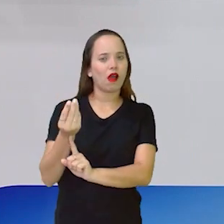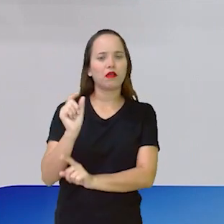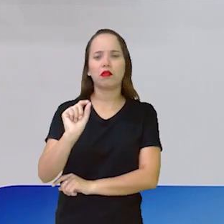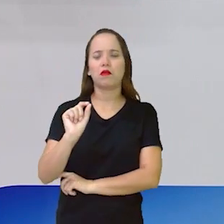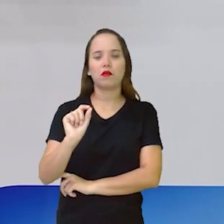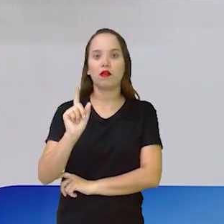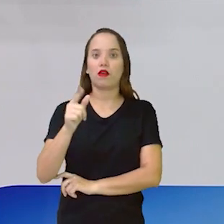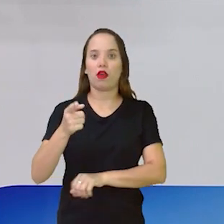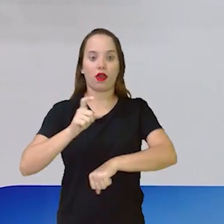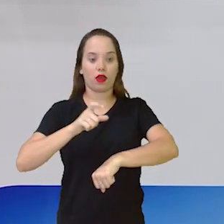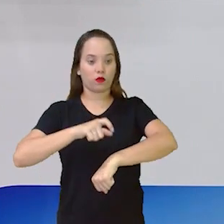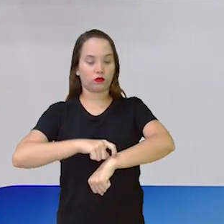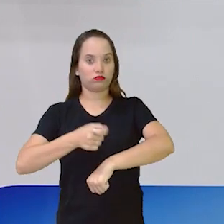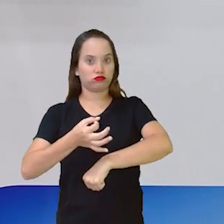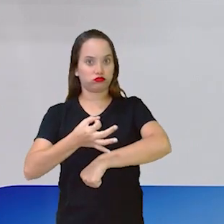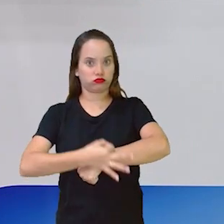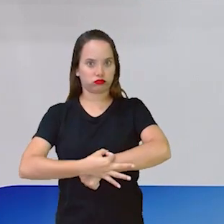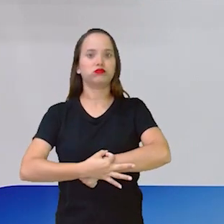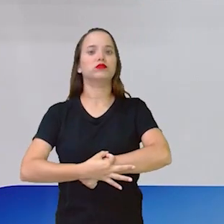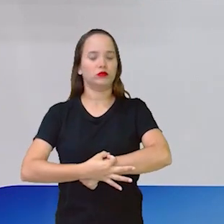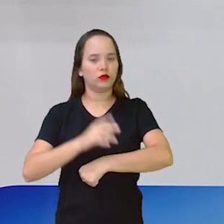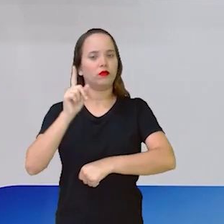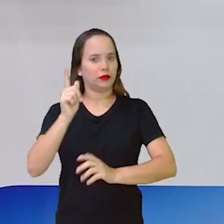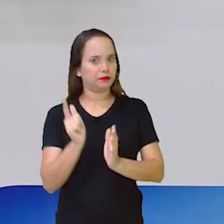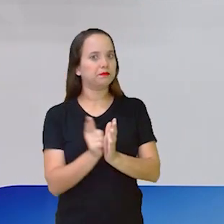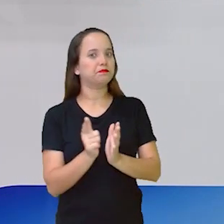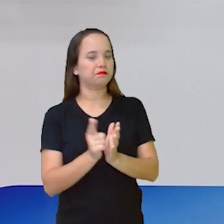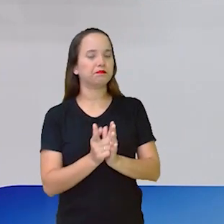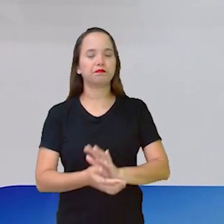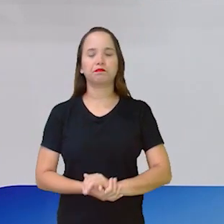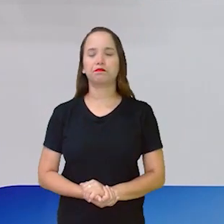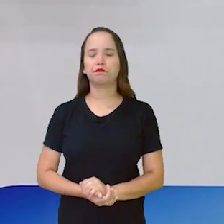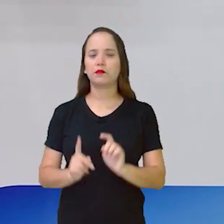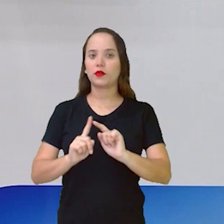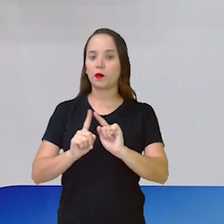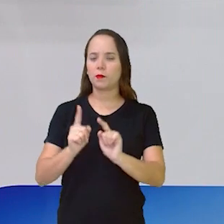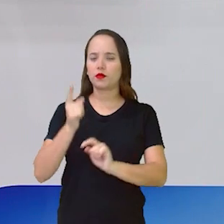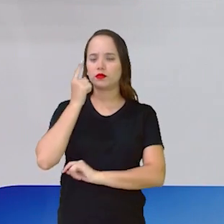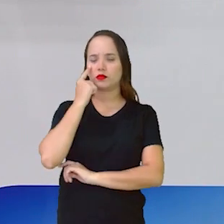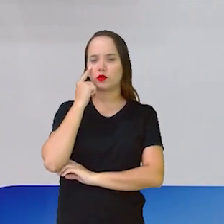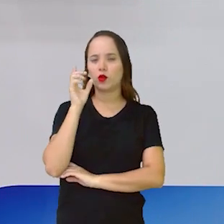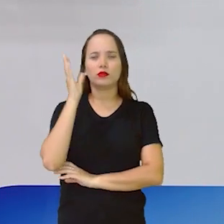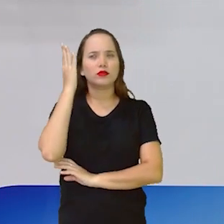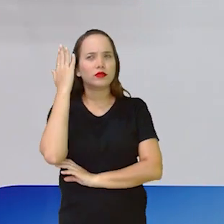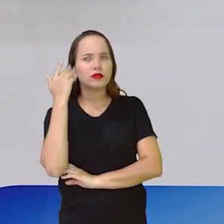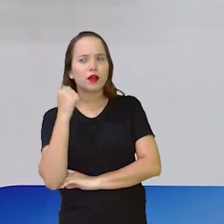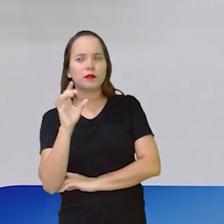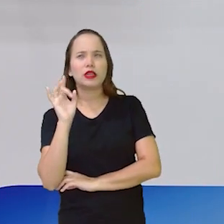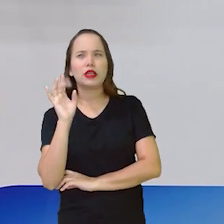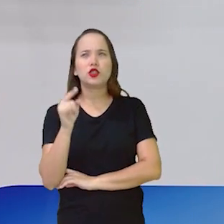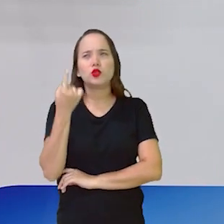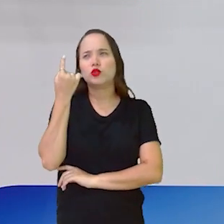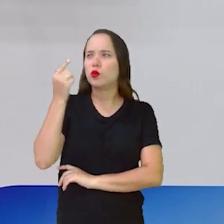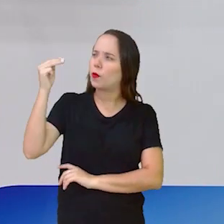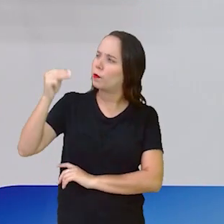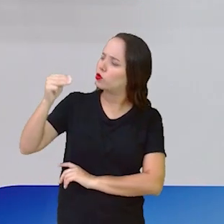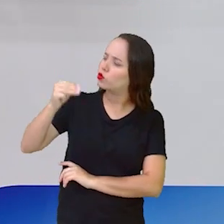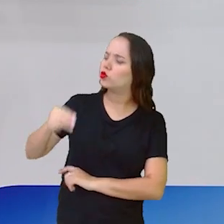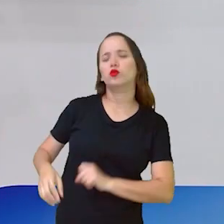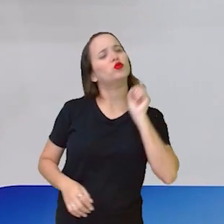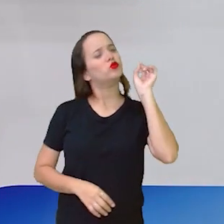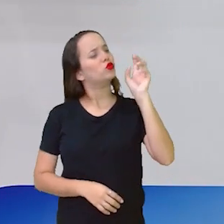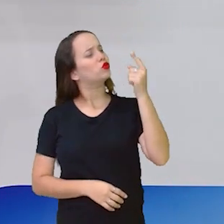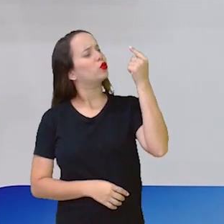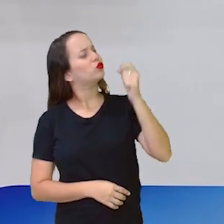um relógio. Um relógio de papel. Sabe? Só um minutinho. Só um segundinho.